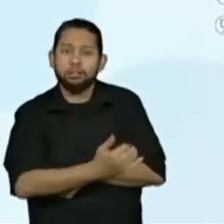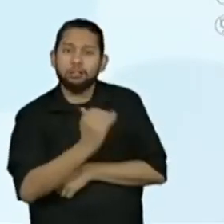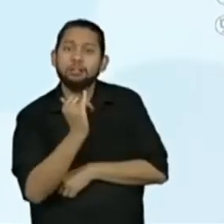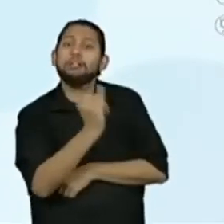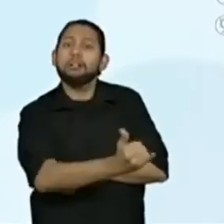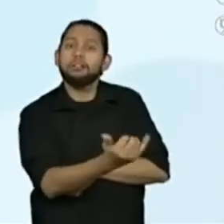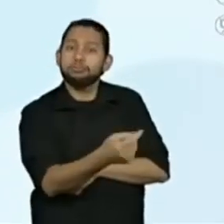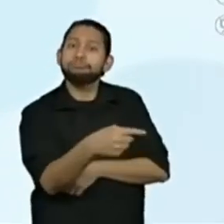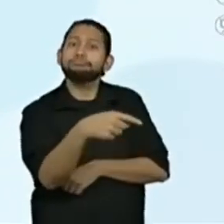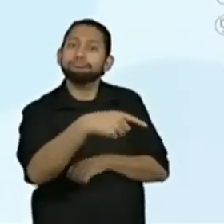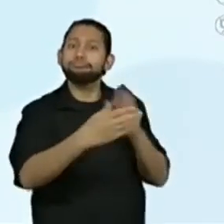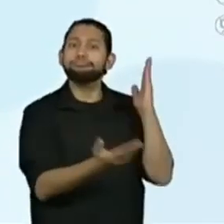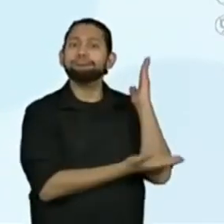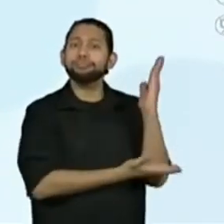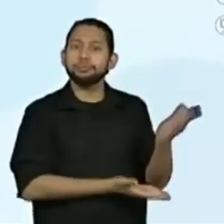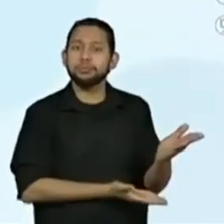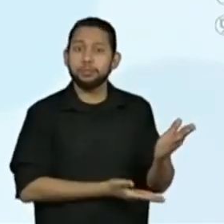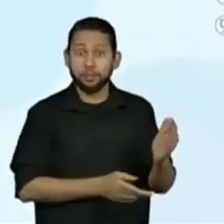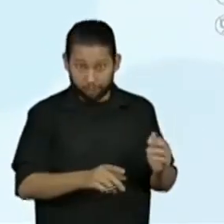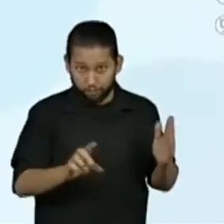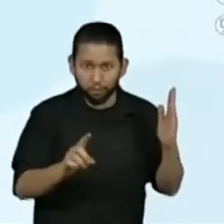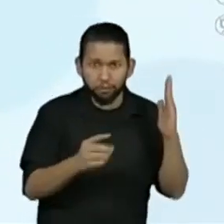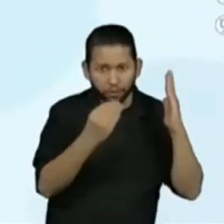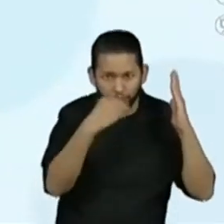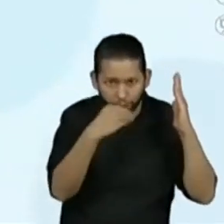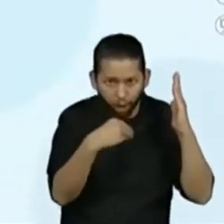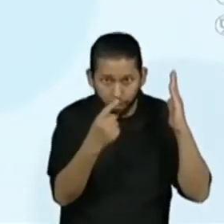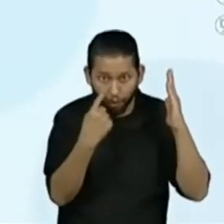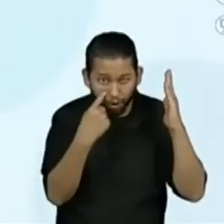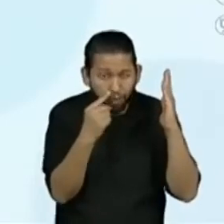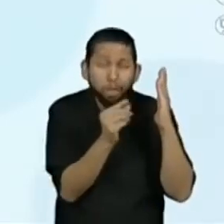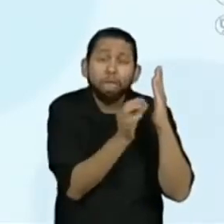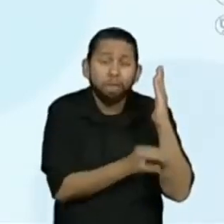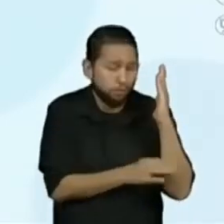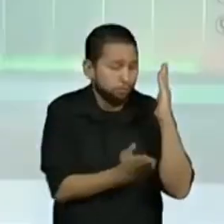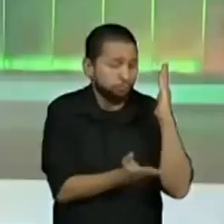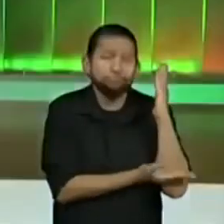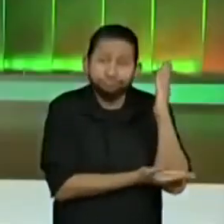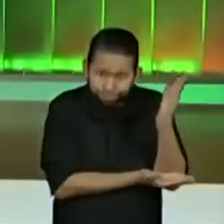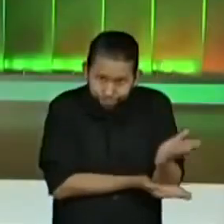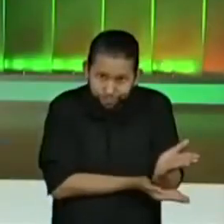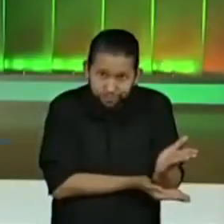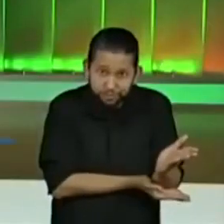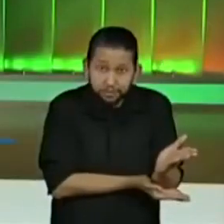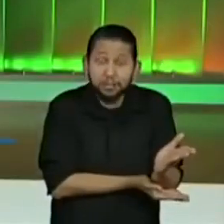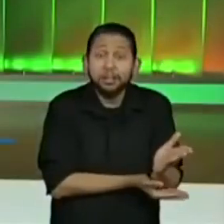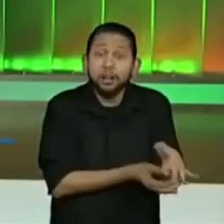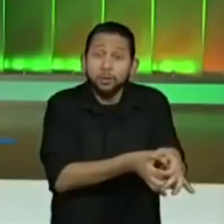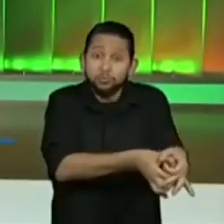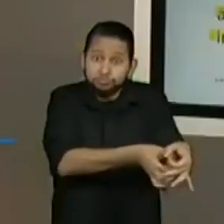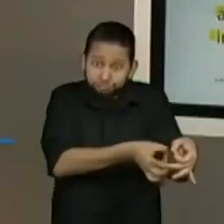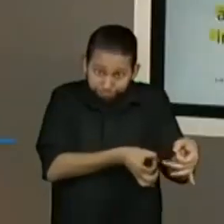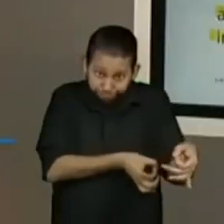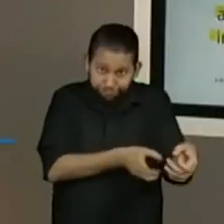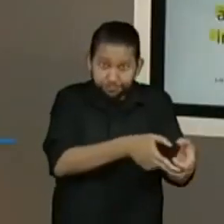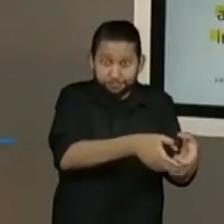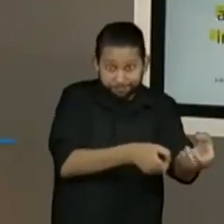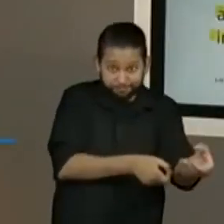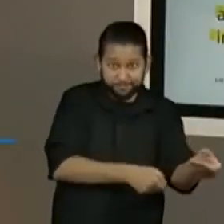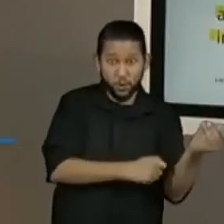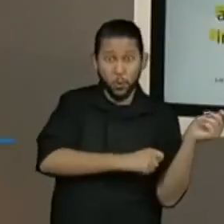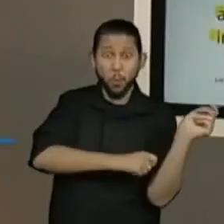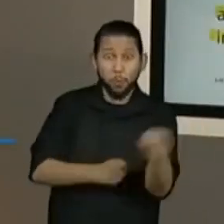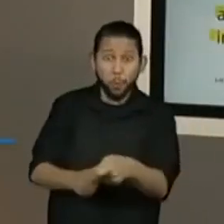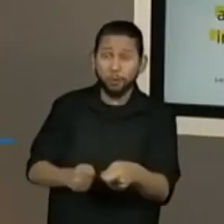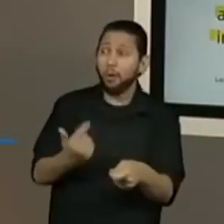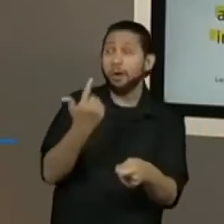acontecer. Então, legal essa fábula, né? Mas o que vamos olhar hoje atentamente é para as